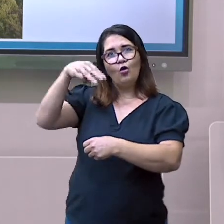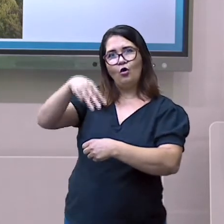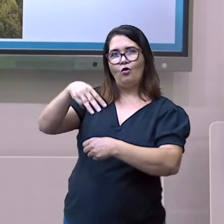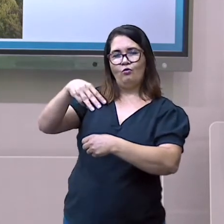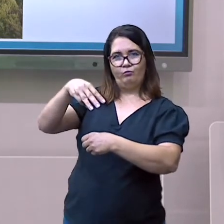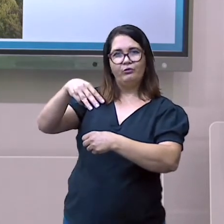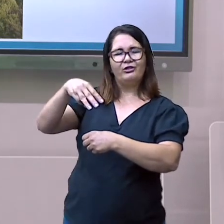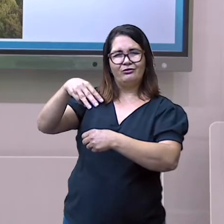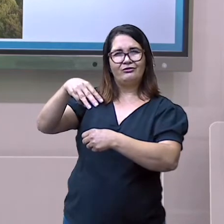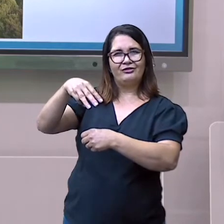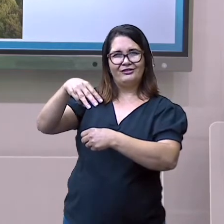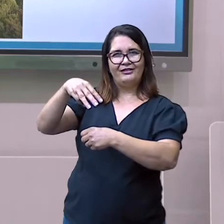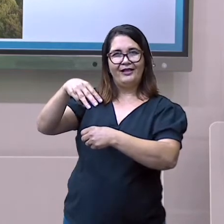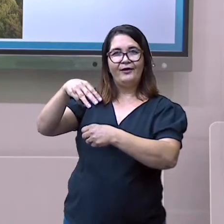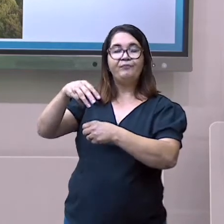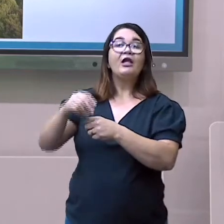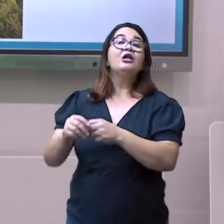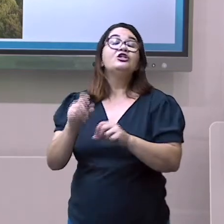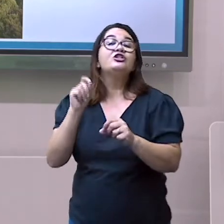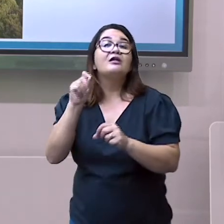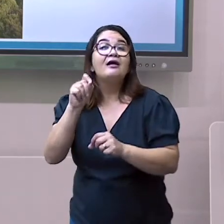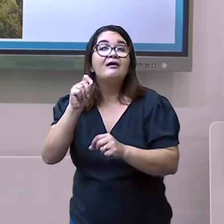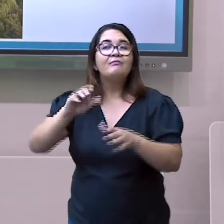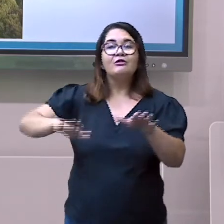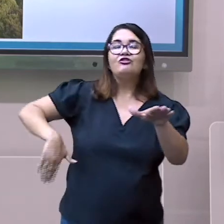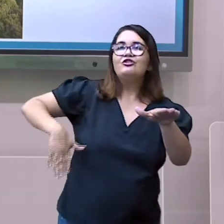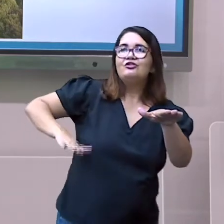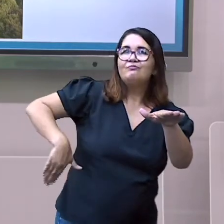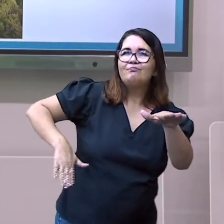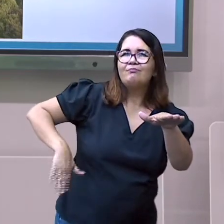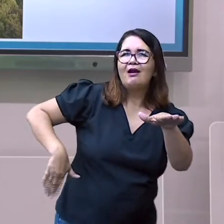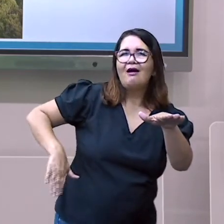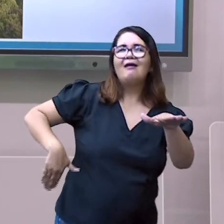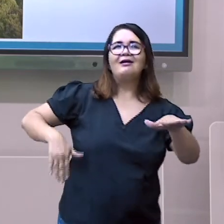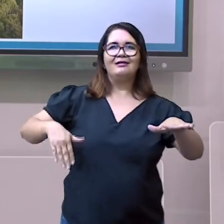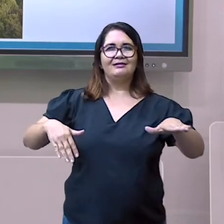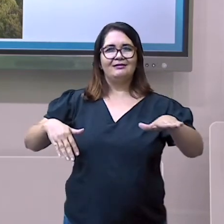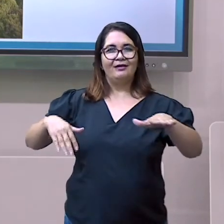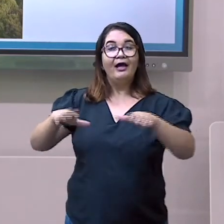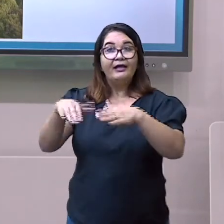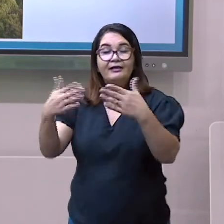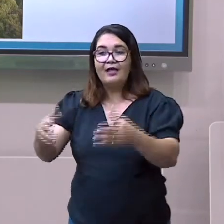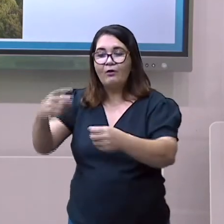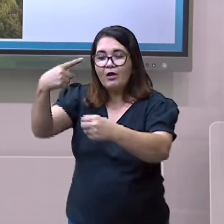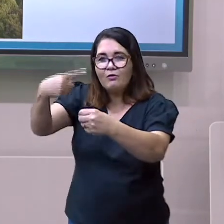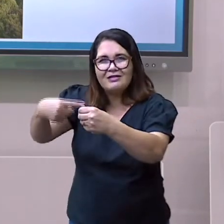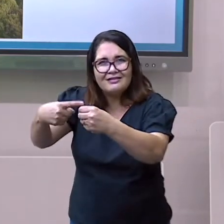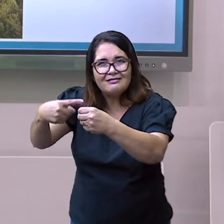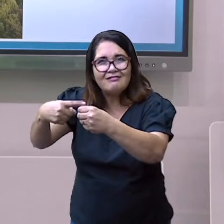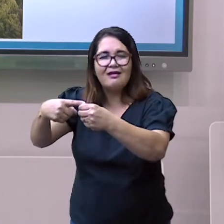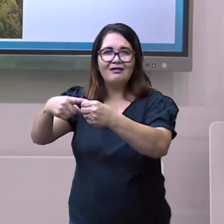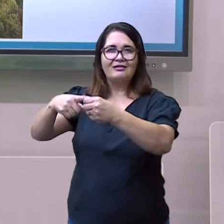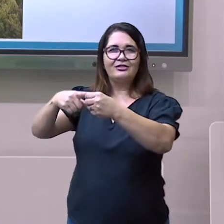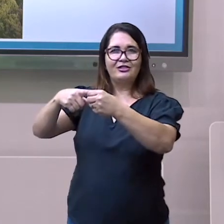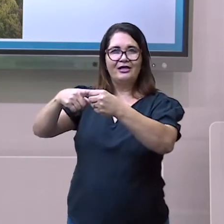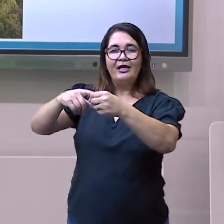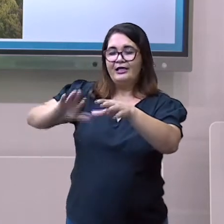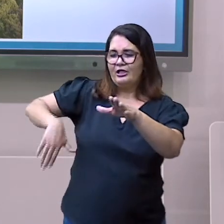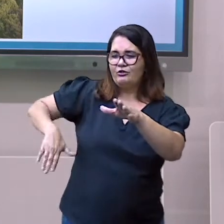por praias, as quais constituem importantes ícones turísticos e